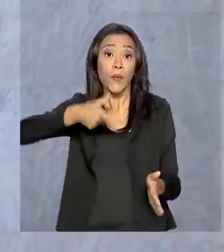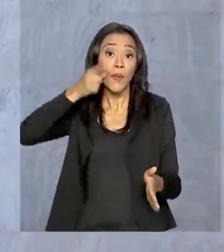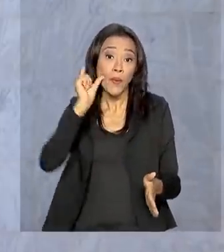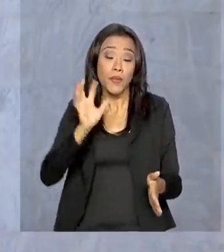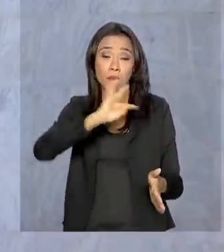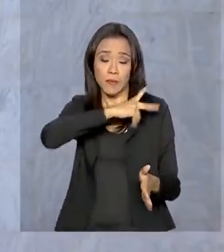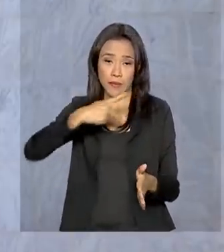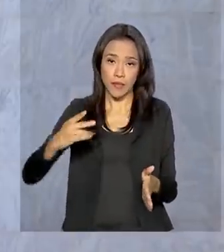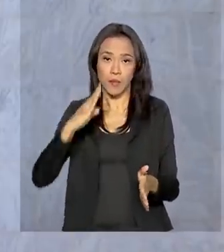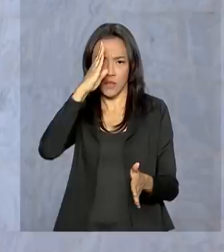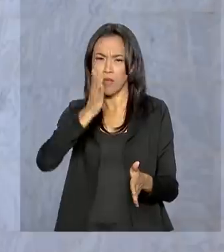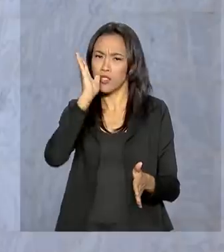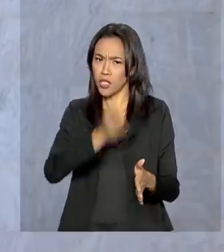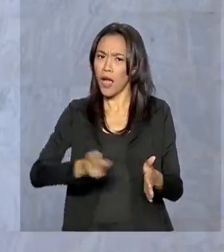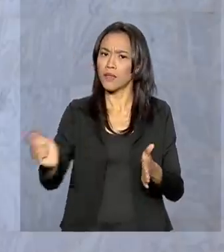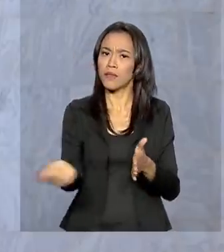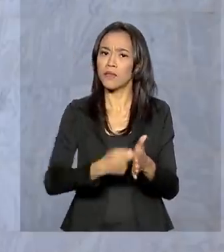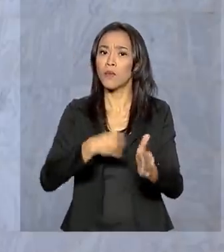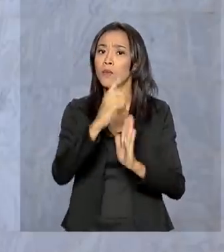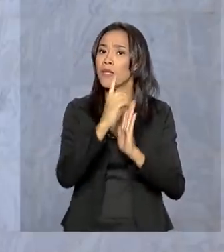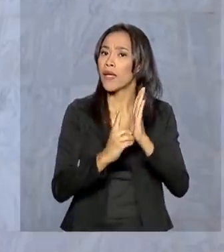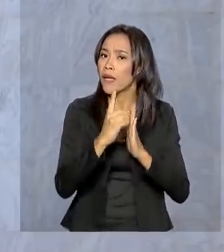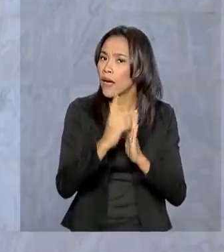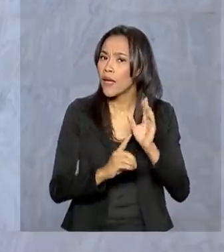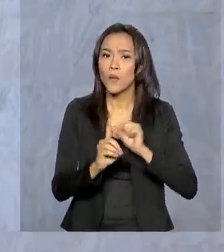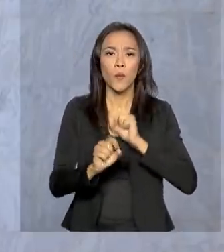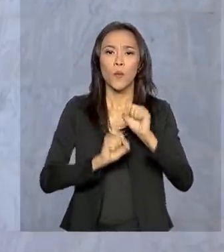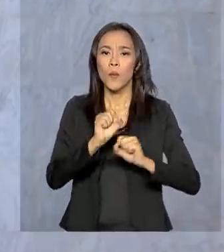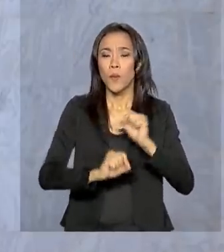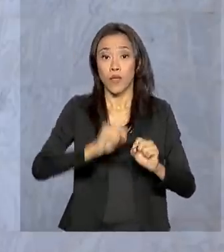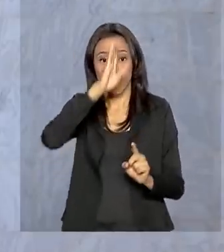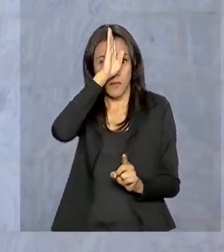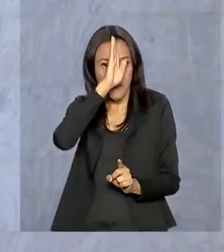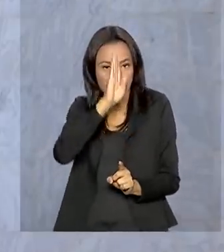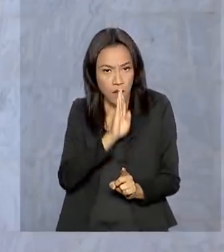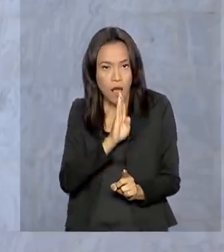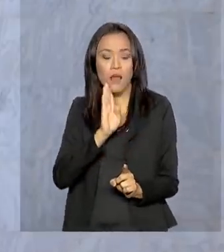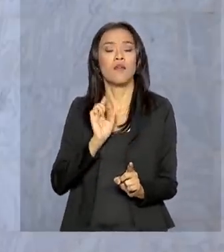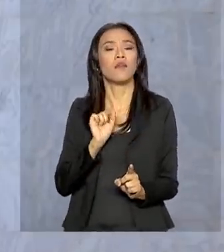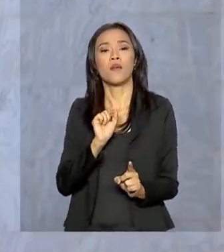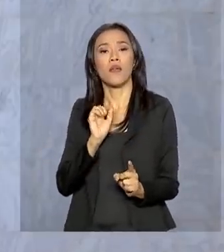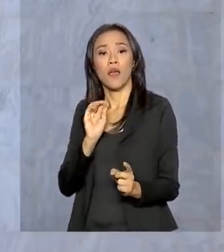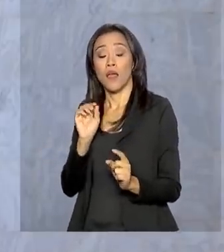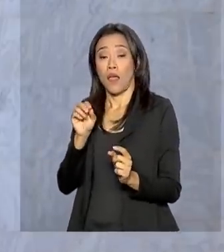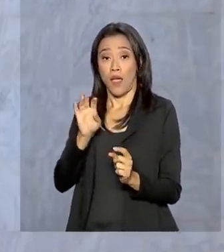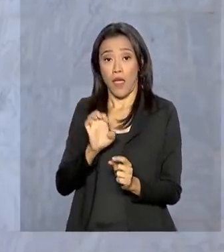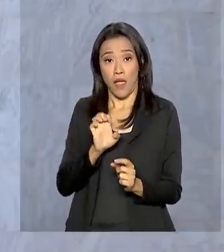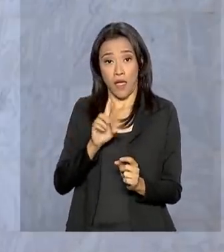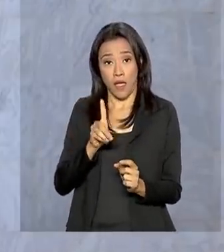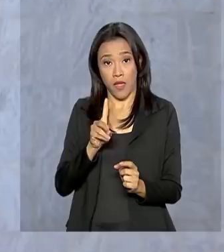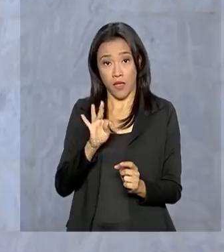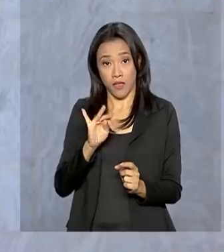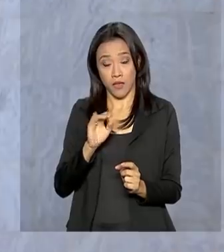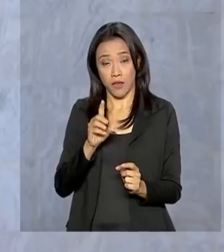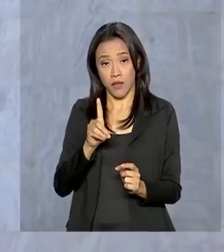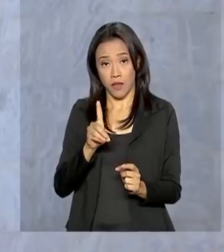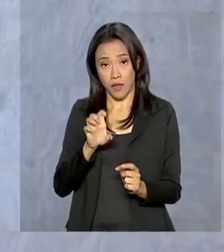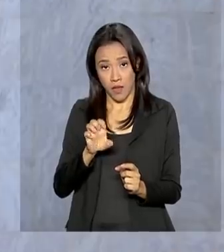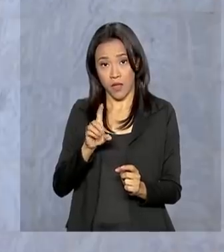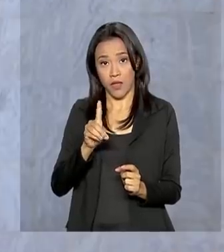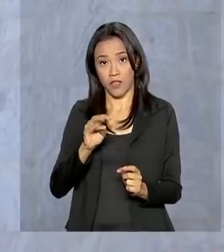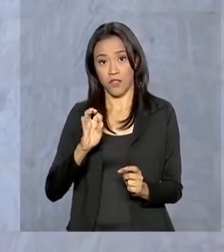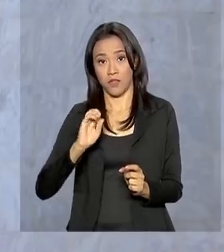assinou um decreto que prevê gratuidade na publicação de editais da Administração Pública Federal no Diário